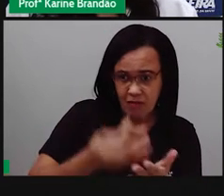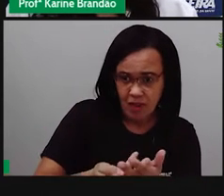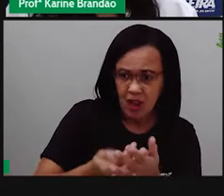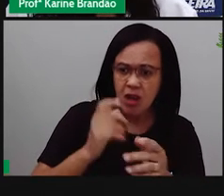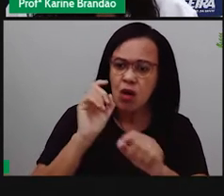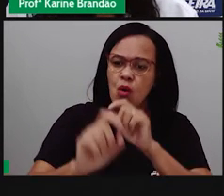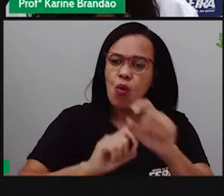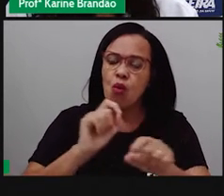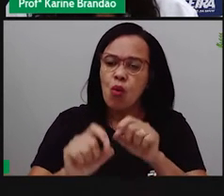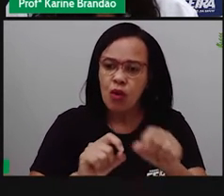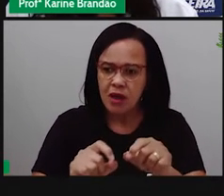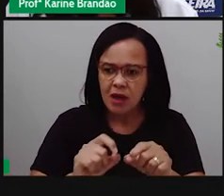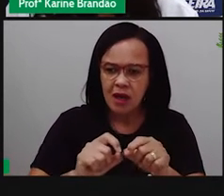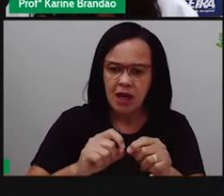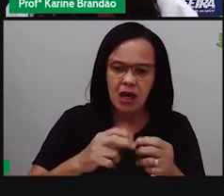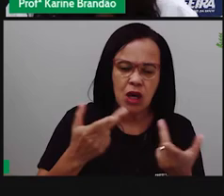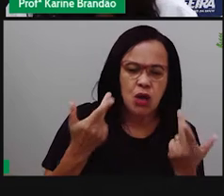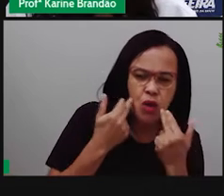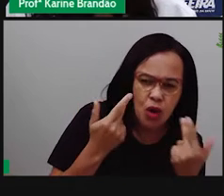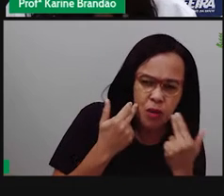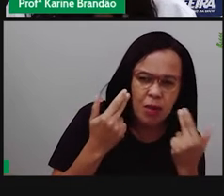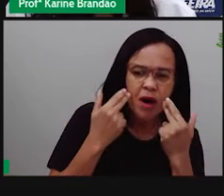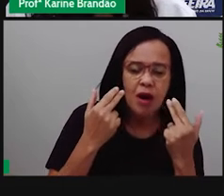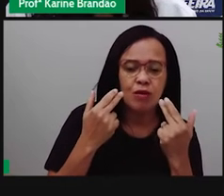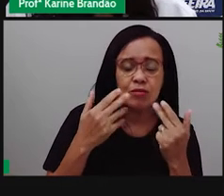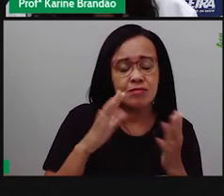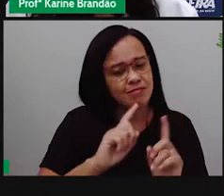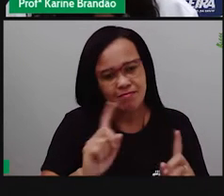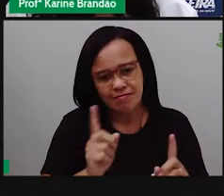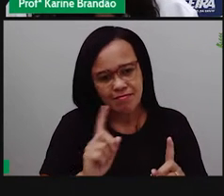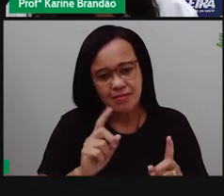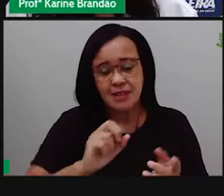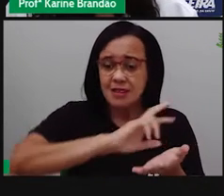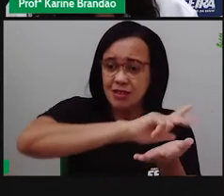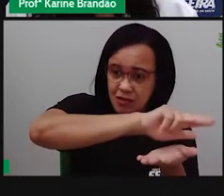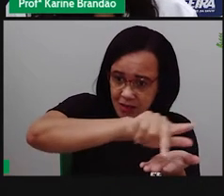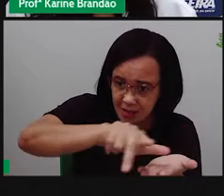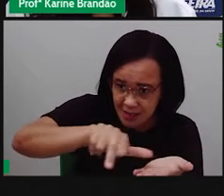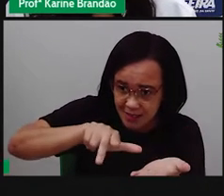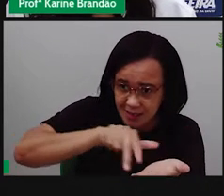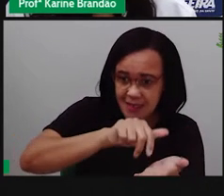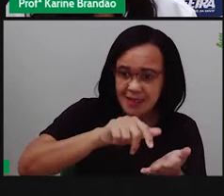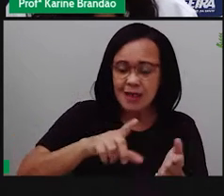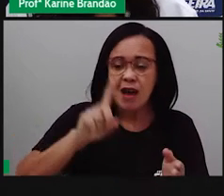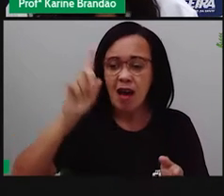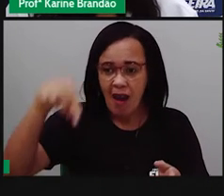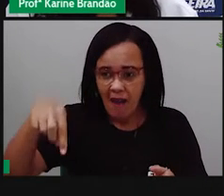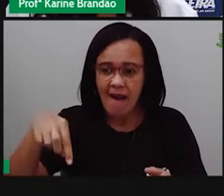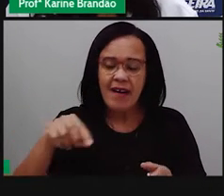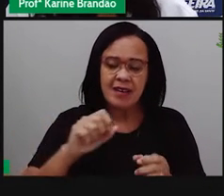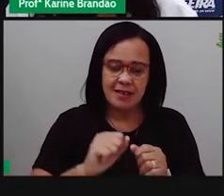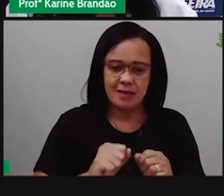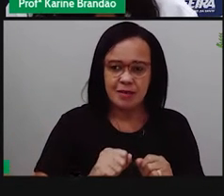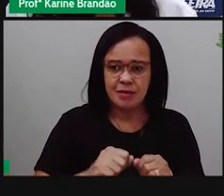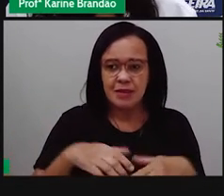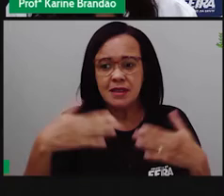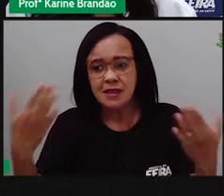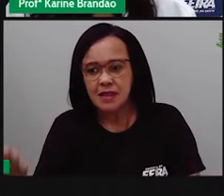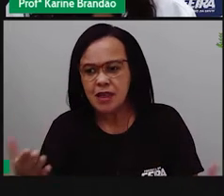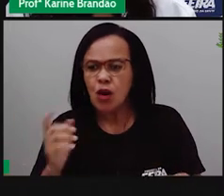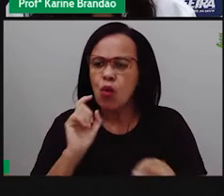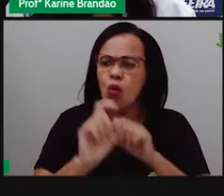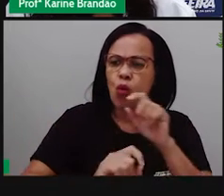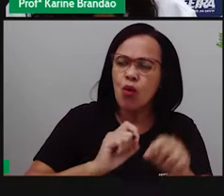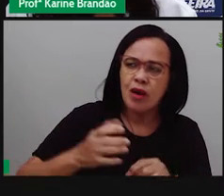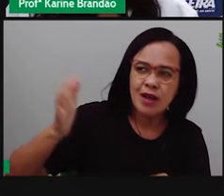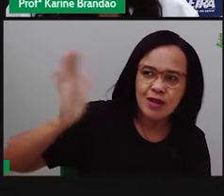nada é comum. Diversidade é a sentença. O que seria do adeus sem o retorno? O que